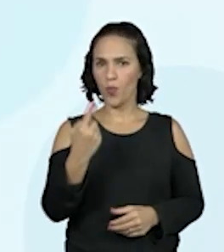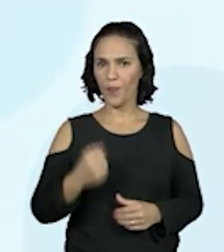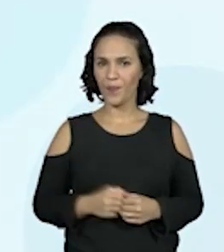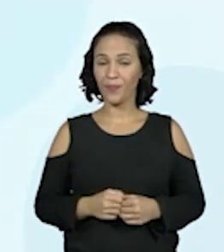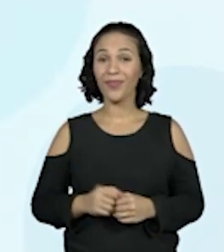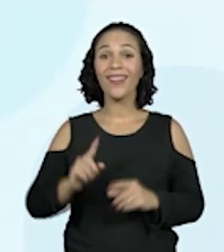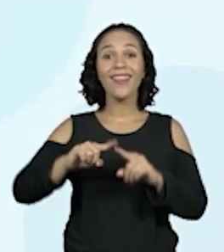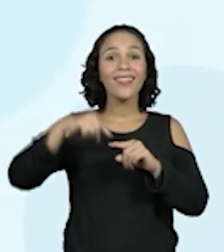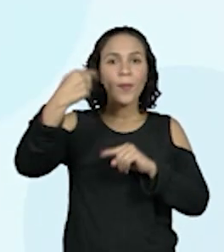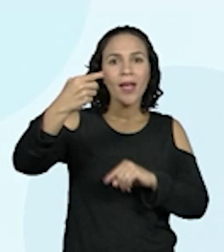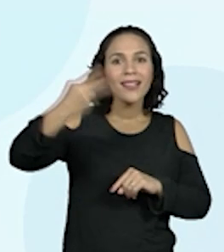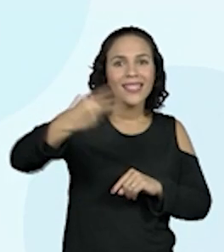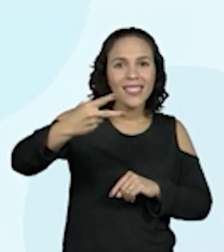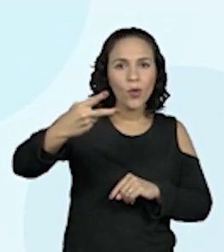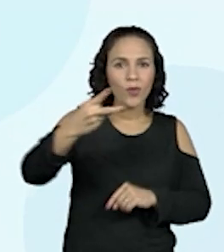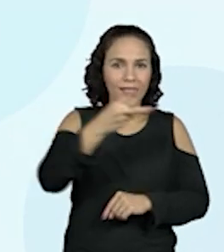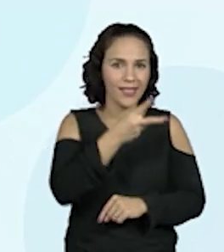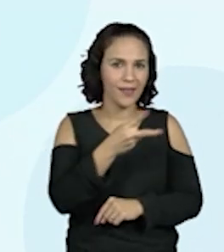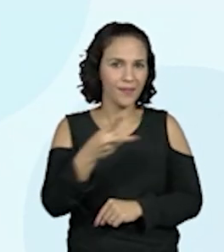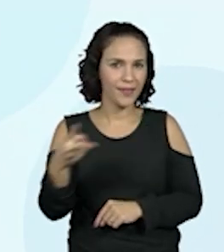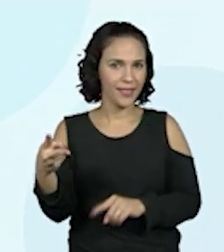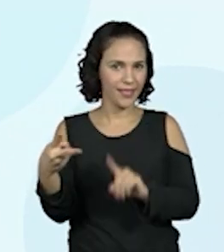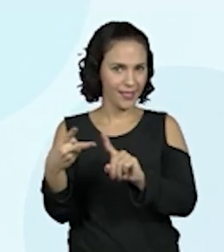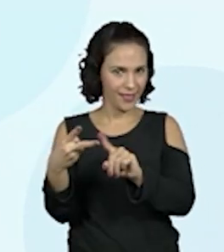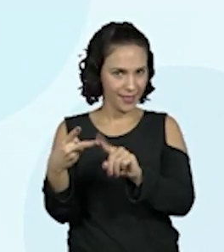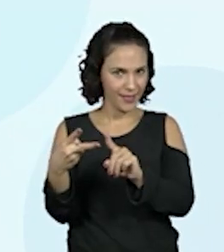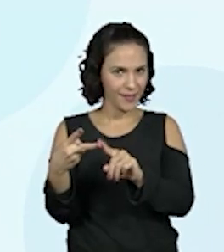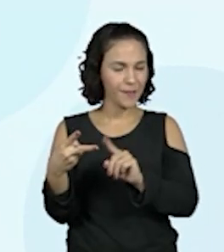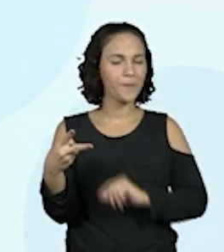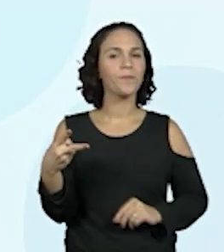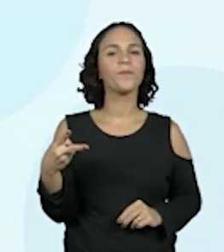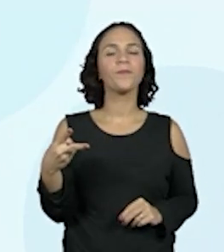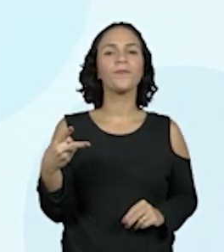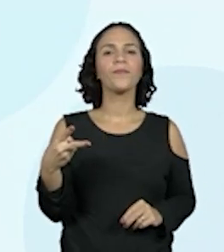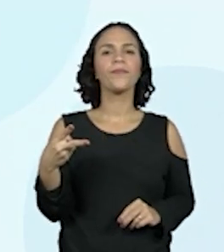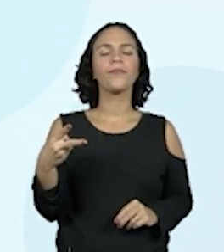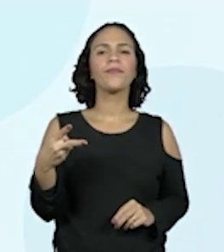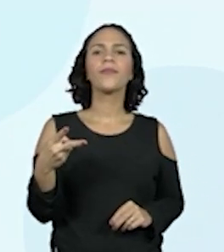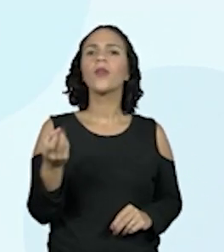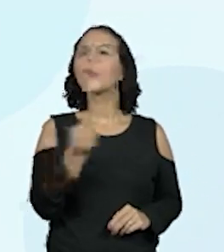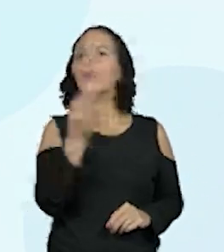segunda semana, foram